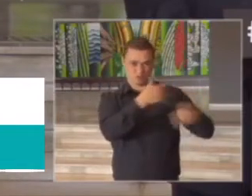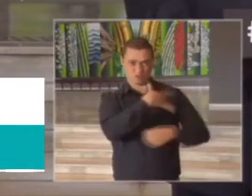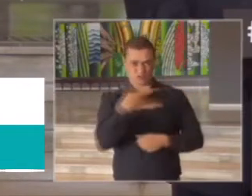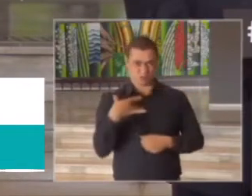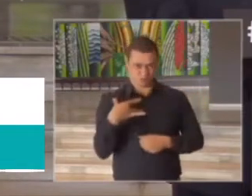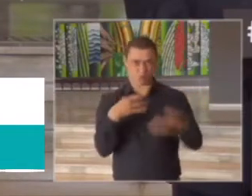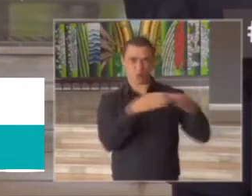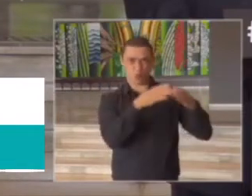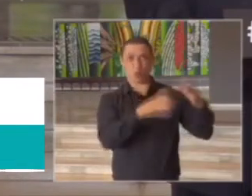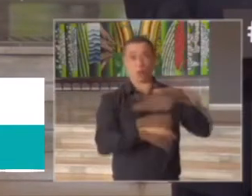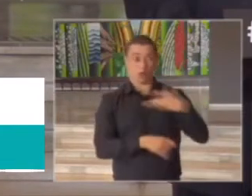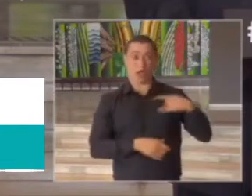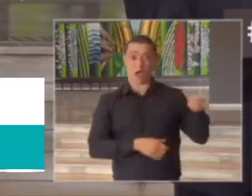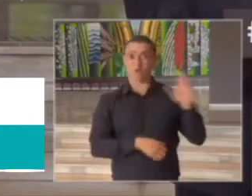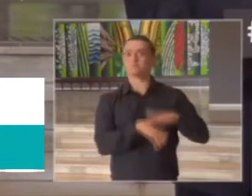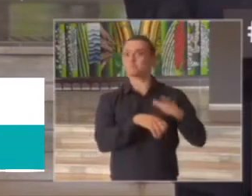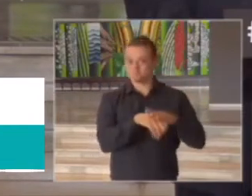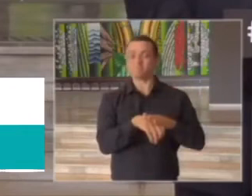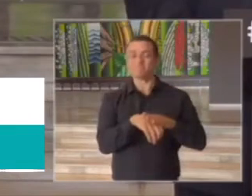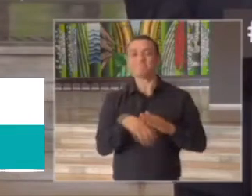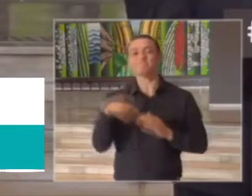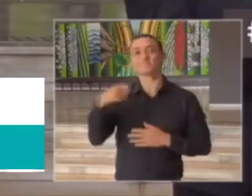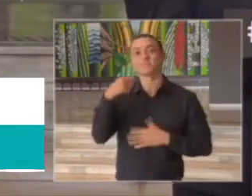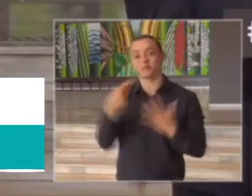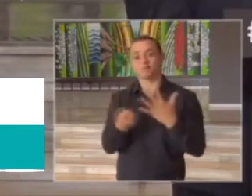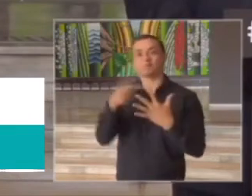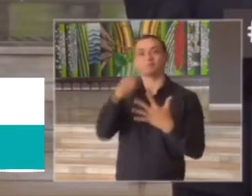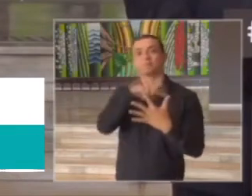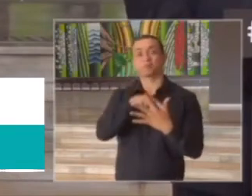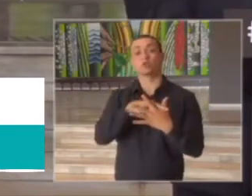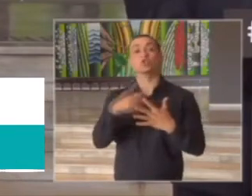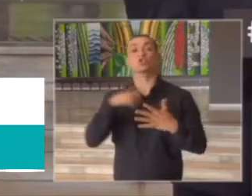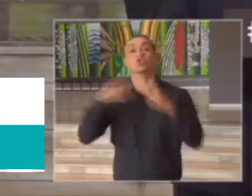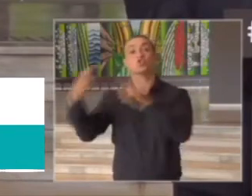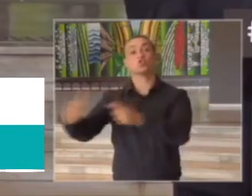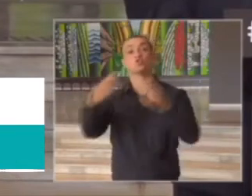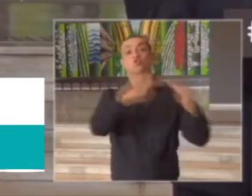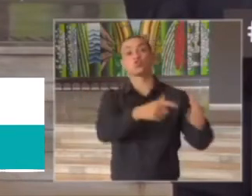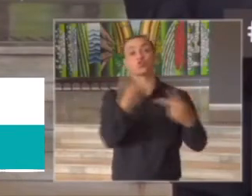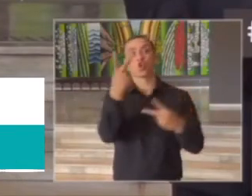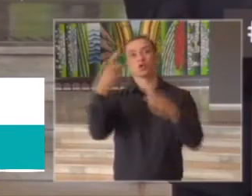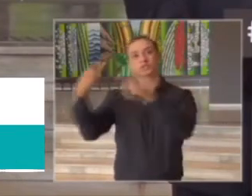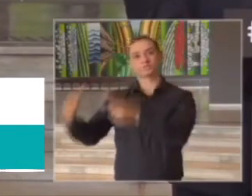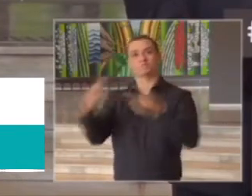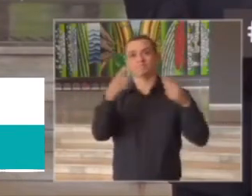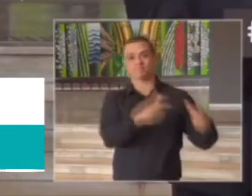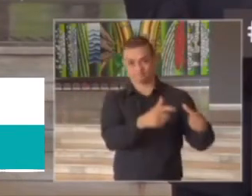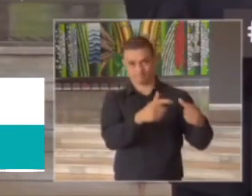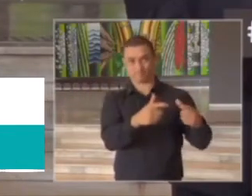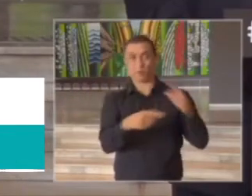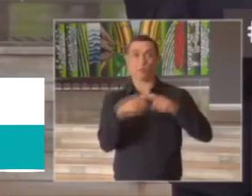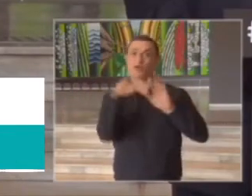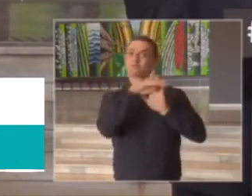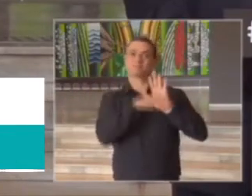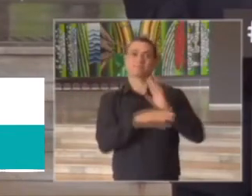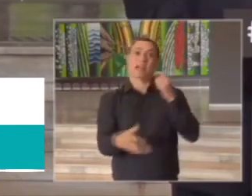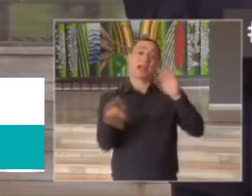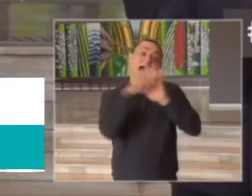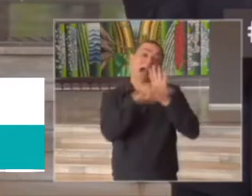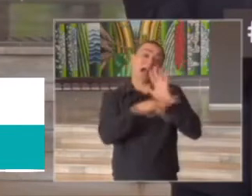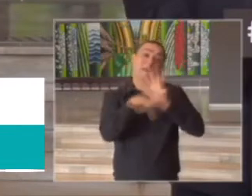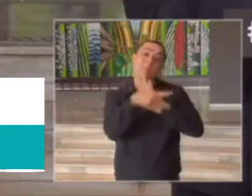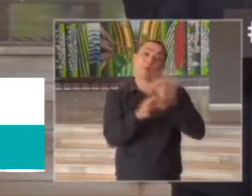duas regiões dentro dos critérios estabelecidos pelo plano São Paulo o plano São Paulo tem absoluta transparência ele está no site